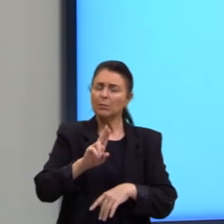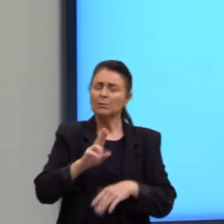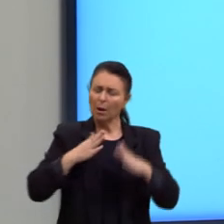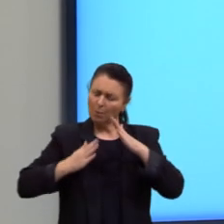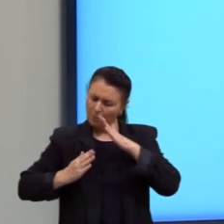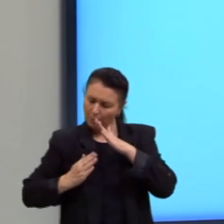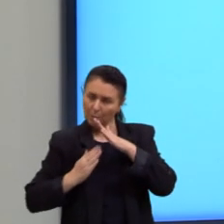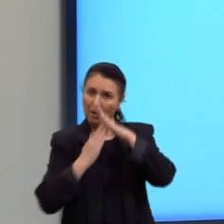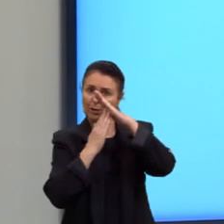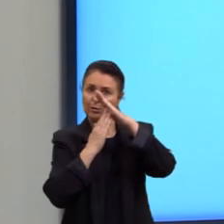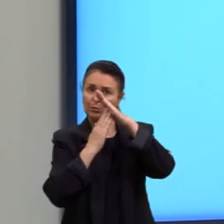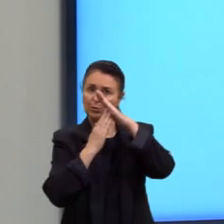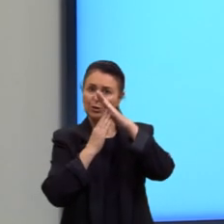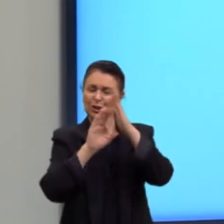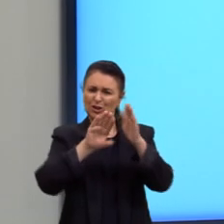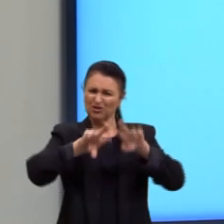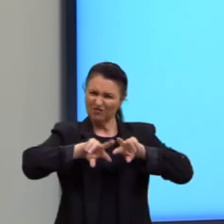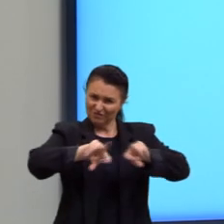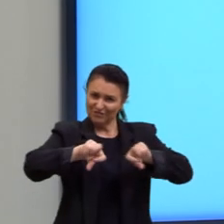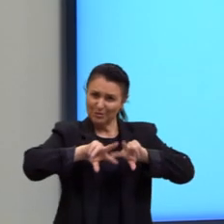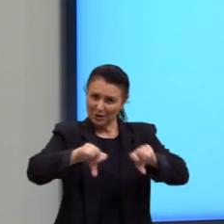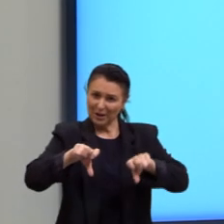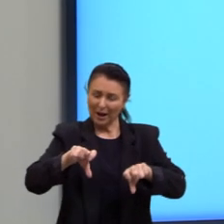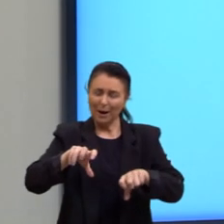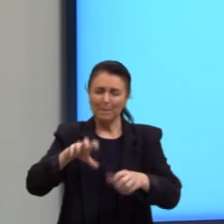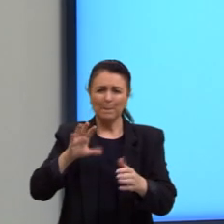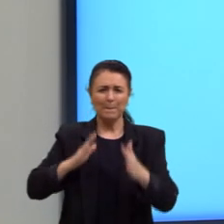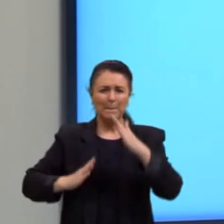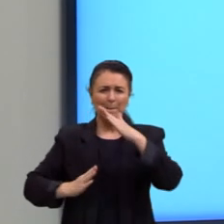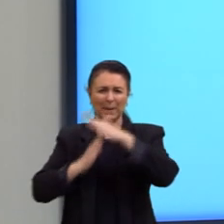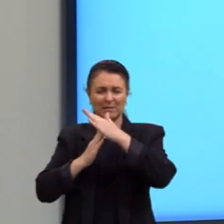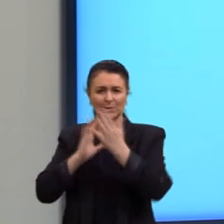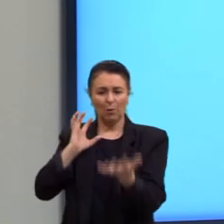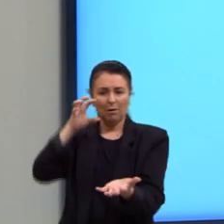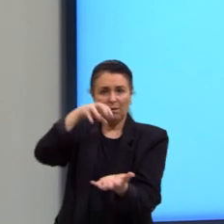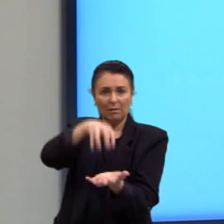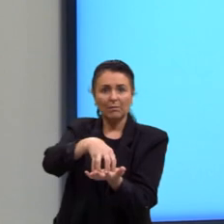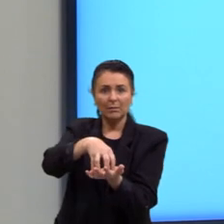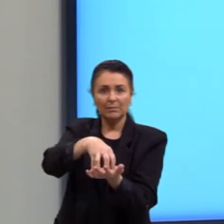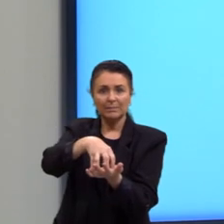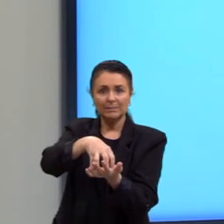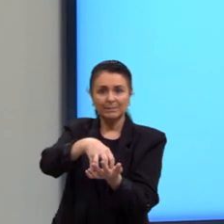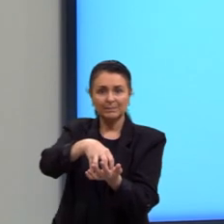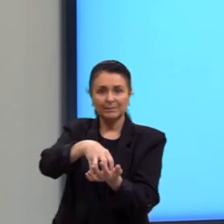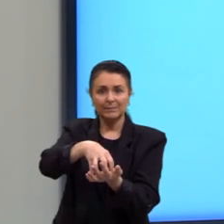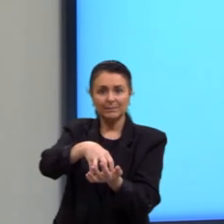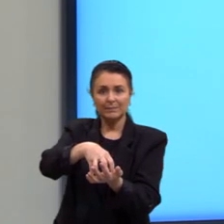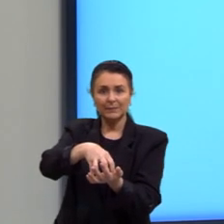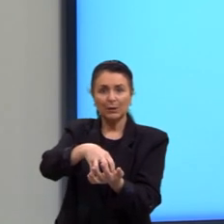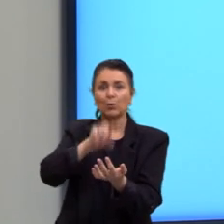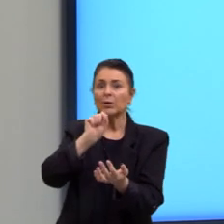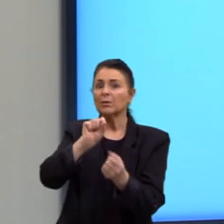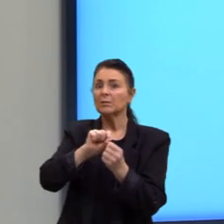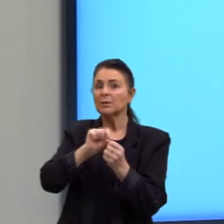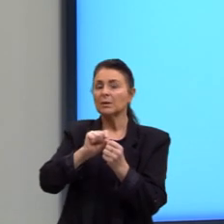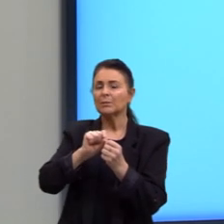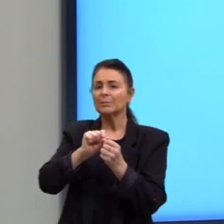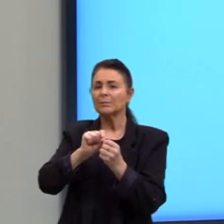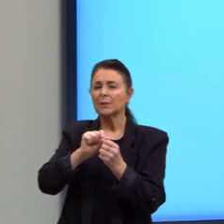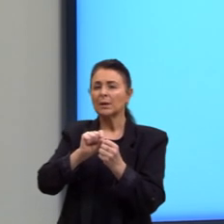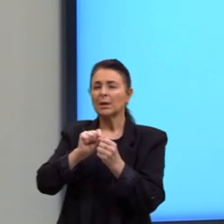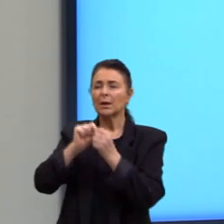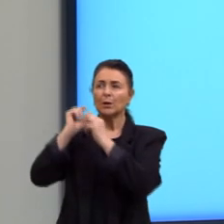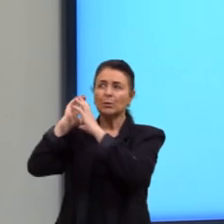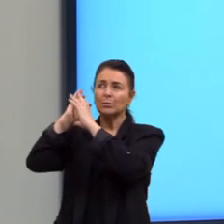do que a colônia tinha a oferecer. Eu estou fazendo, estou recorrendo a uma informação